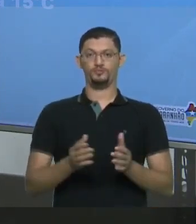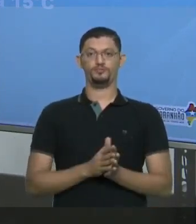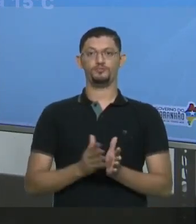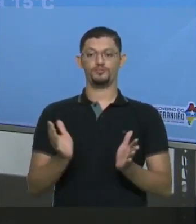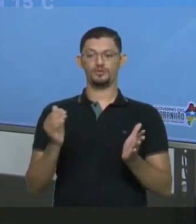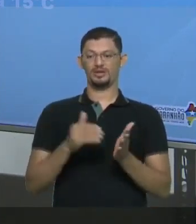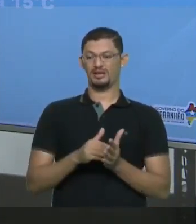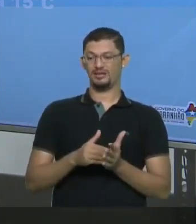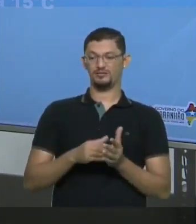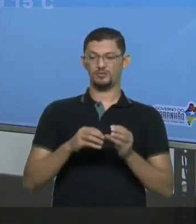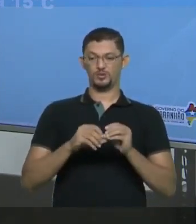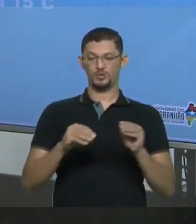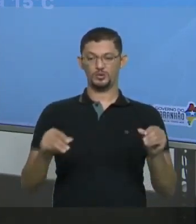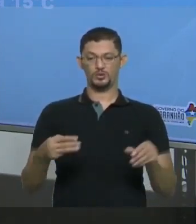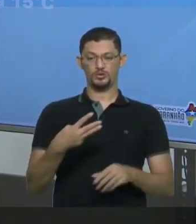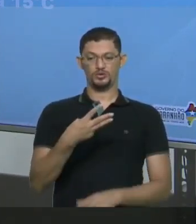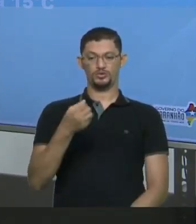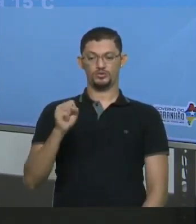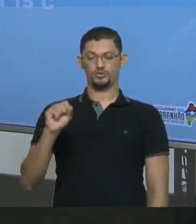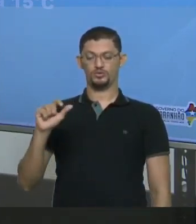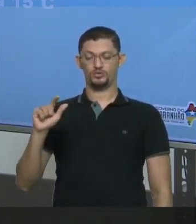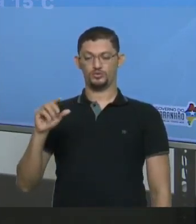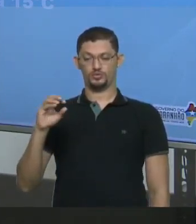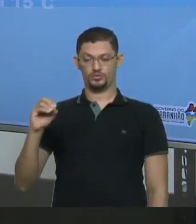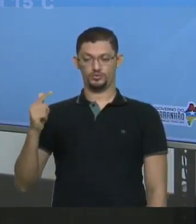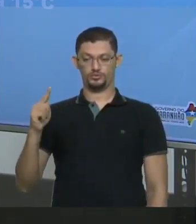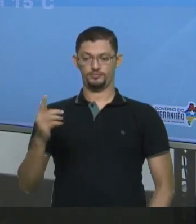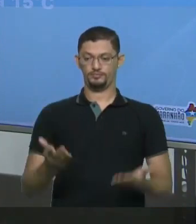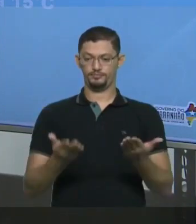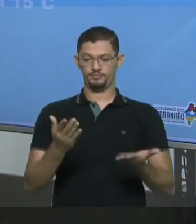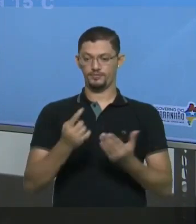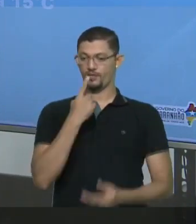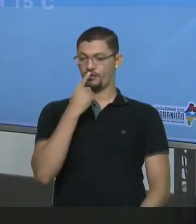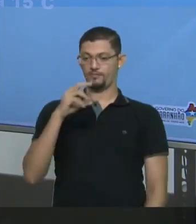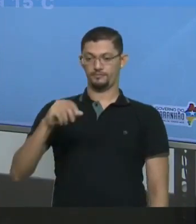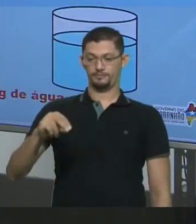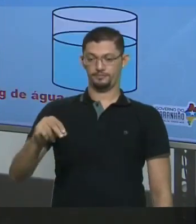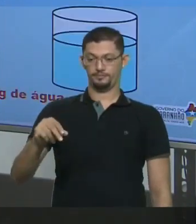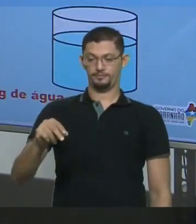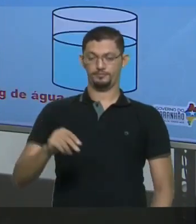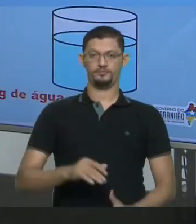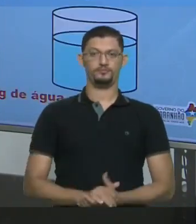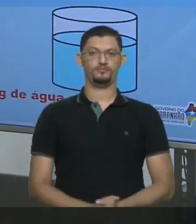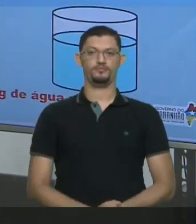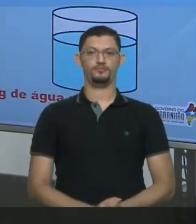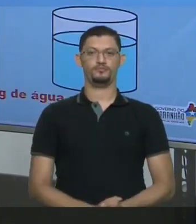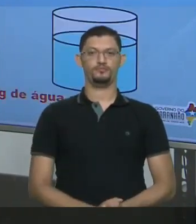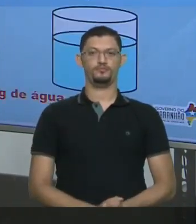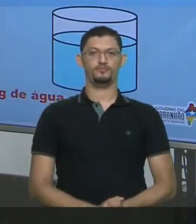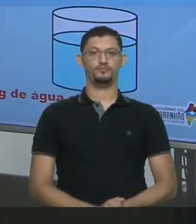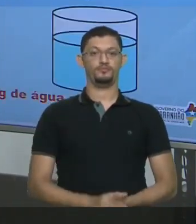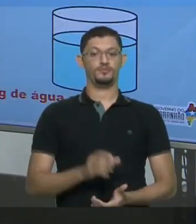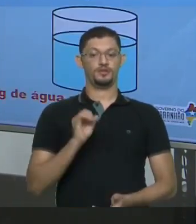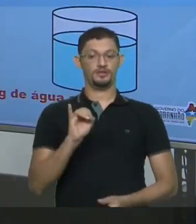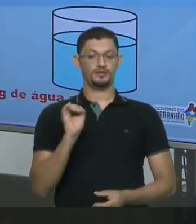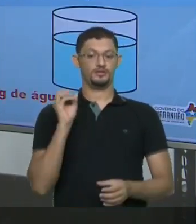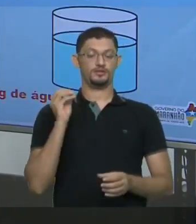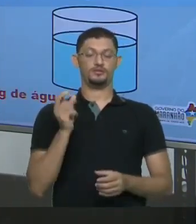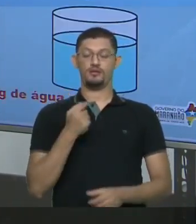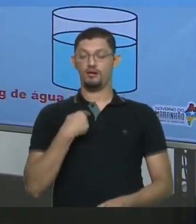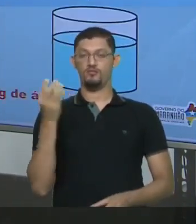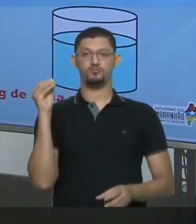máximo 380 gramas De sal de cozinha Beleza? Então vamos lá Então se eu colocar